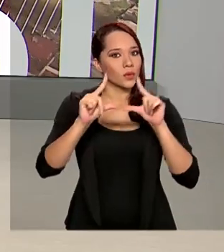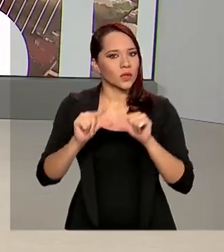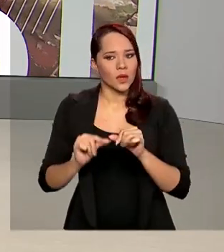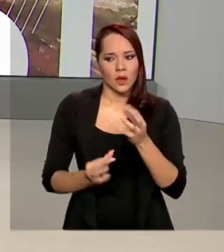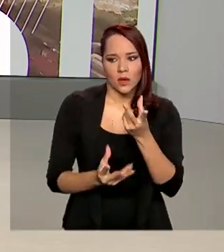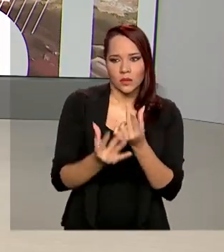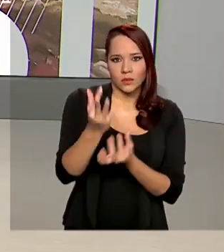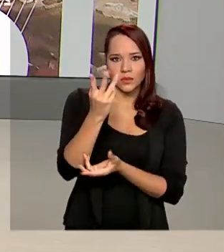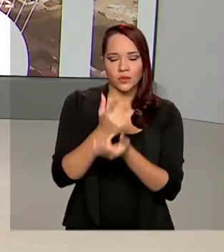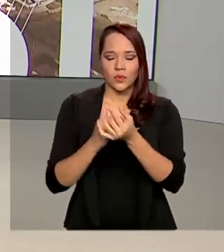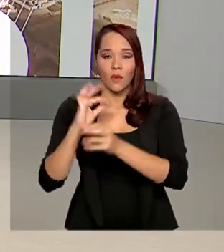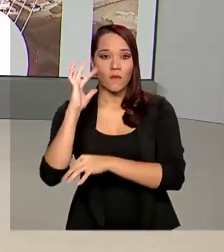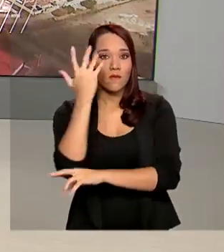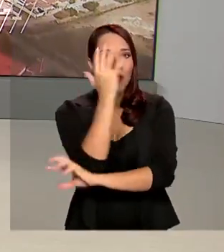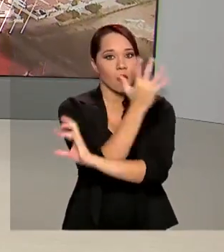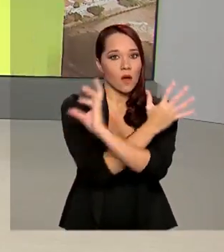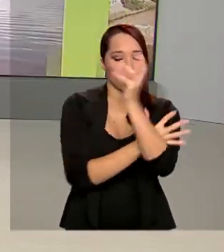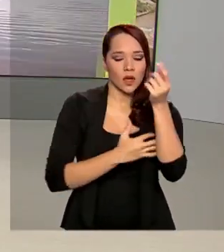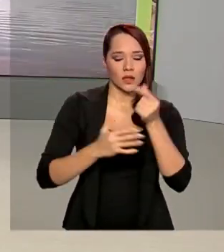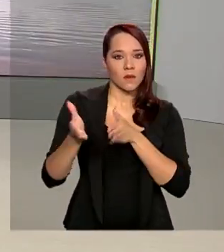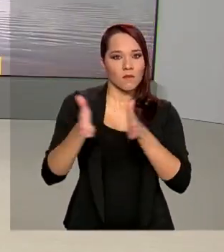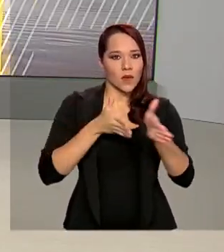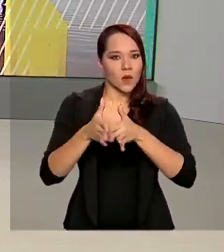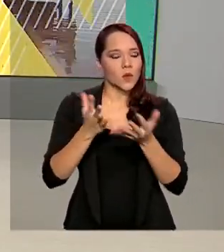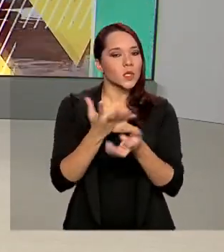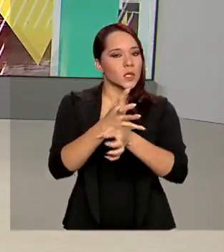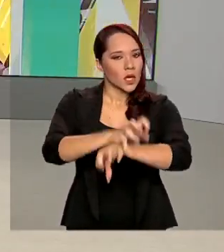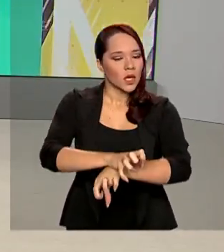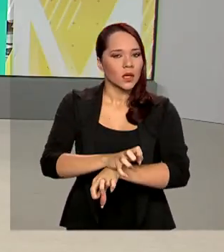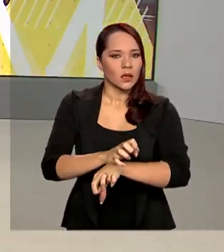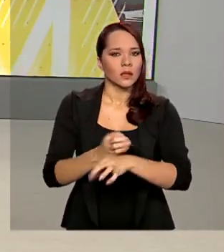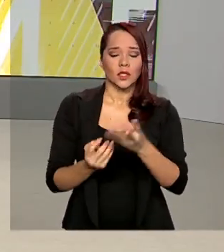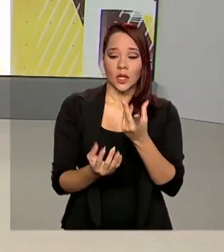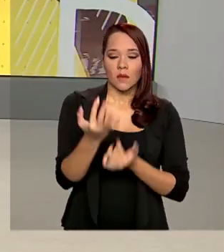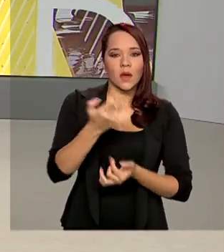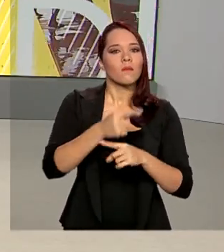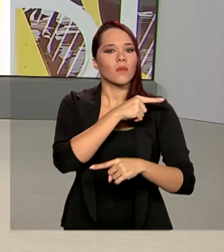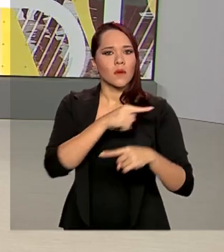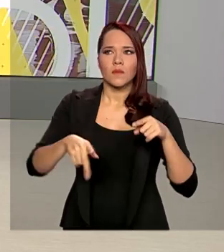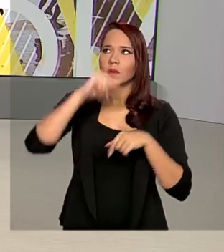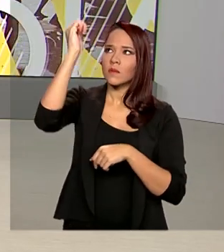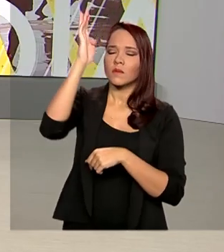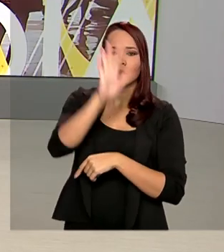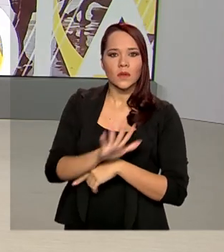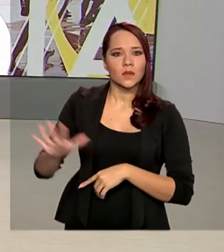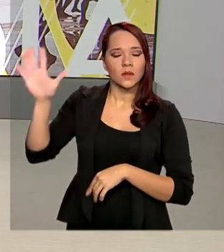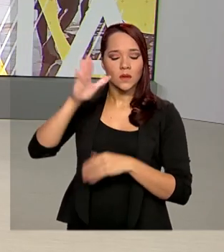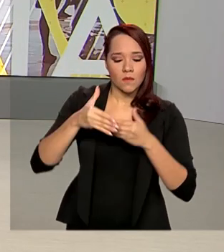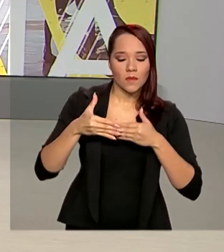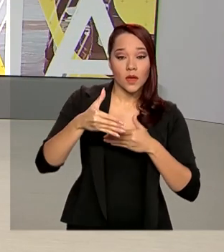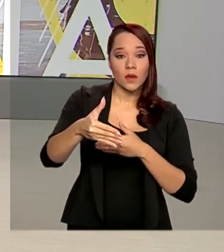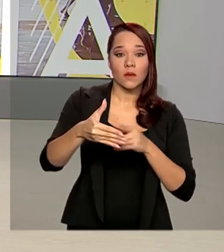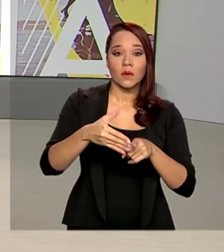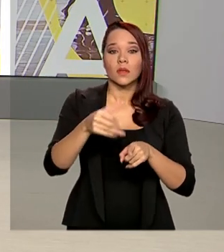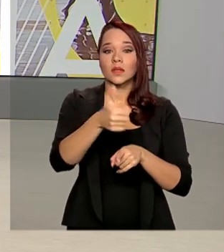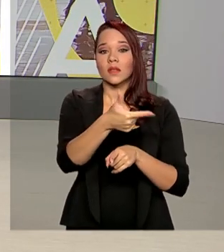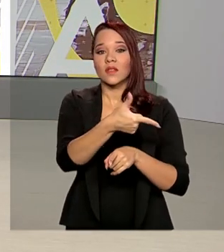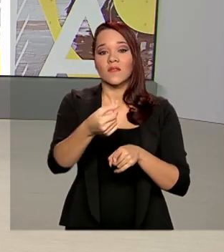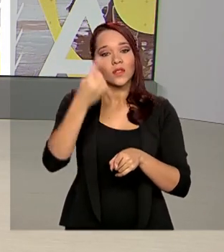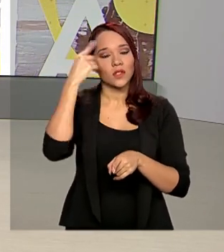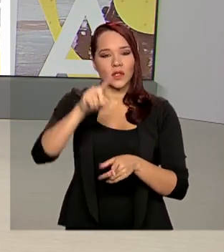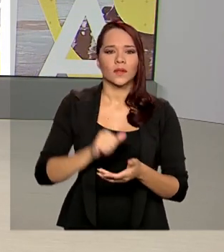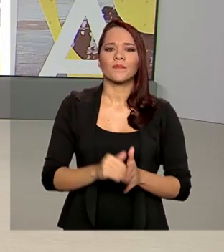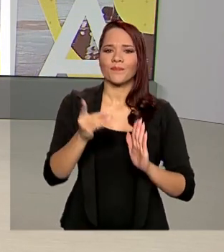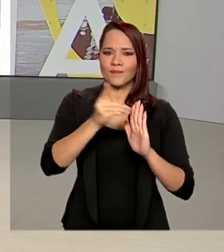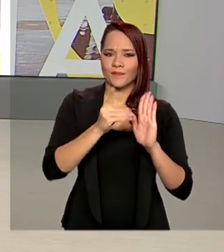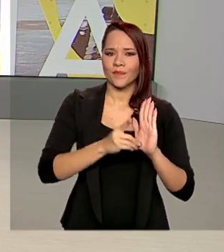incêndios em florestas no período da seca, as queimadas estão proibidas em todo o país por 120 dias. O decreto do